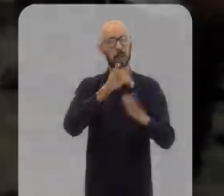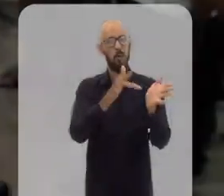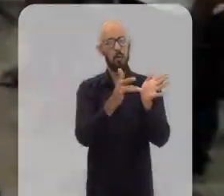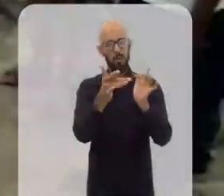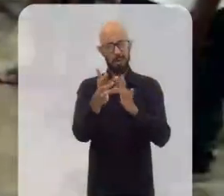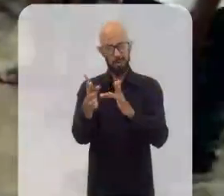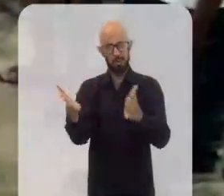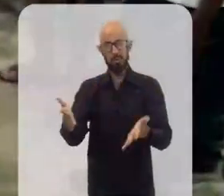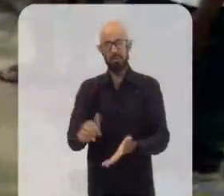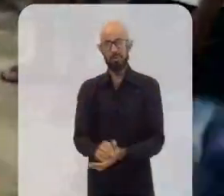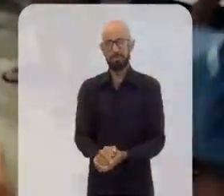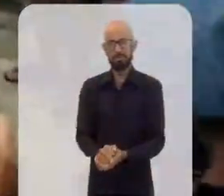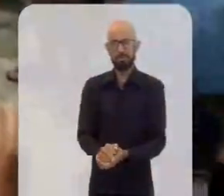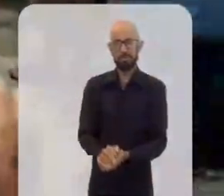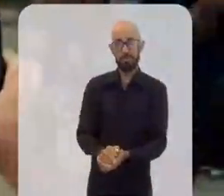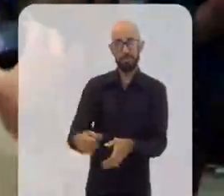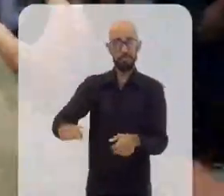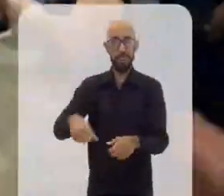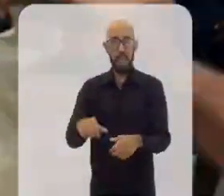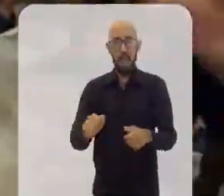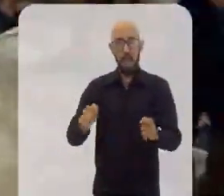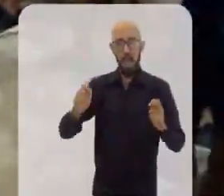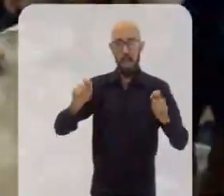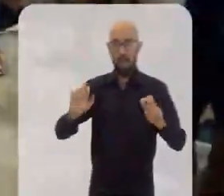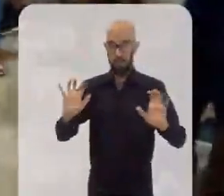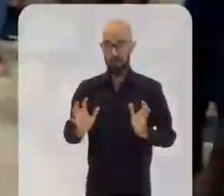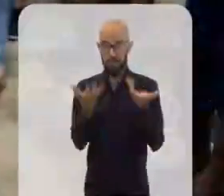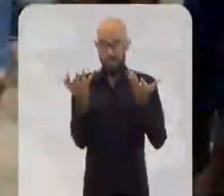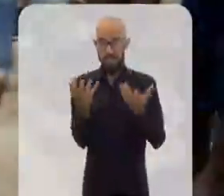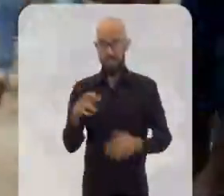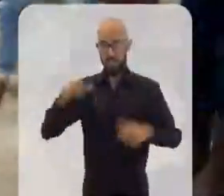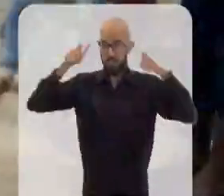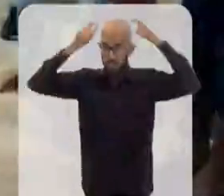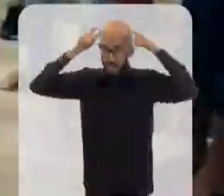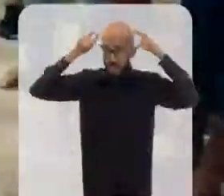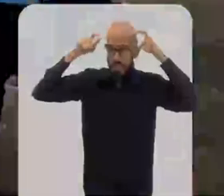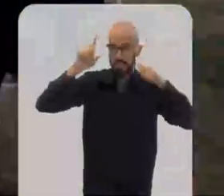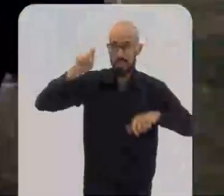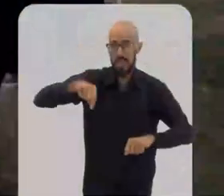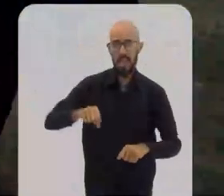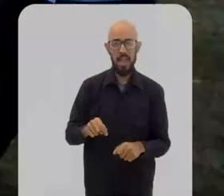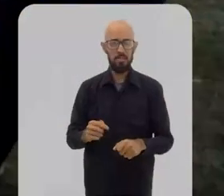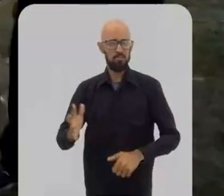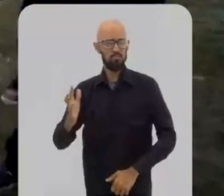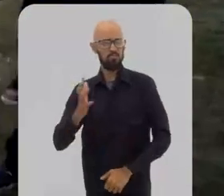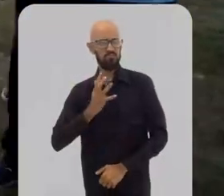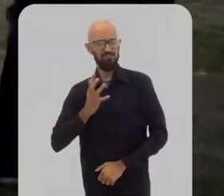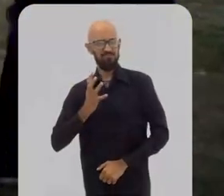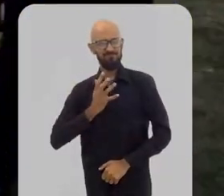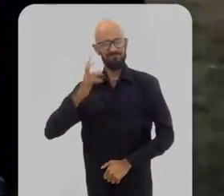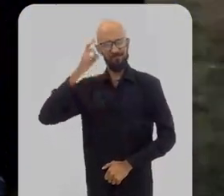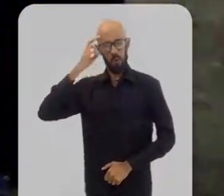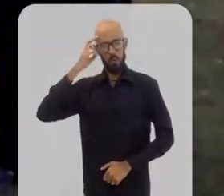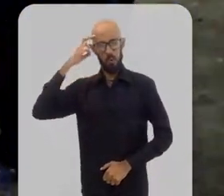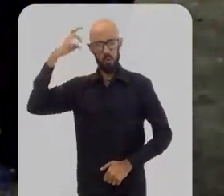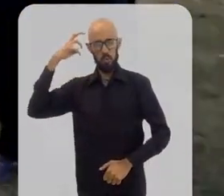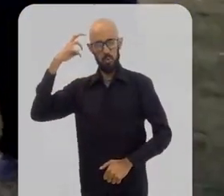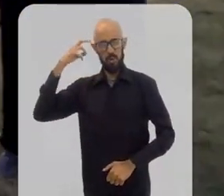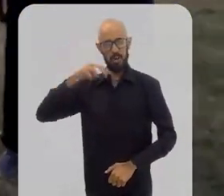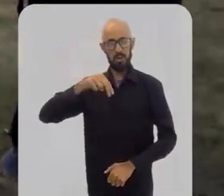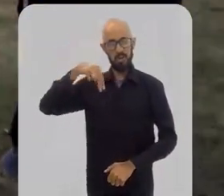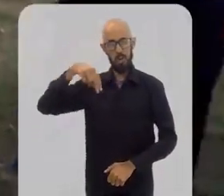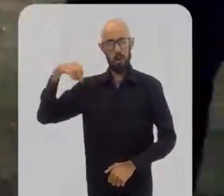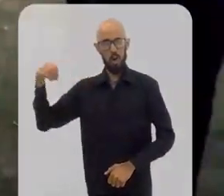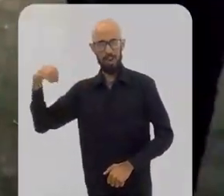A folia de reis é uma das mais ricas expressões da cultura popular brasileira e super tradicional no noroeste